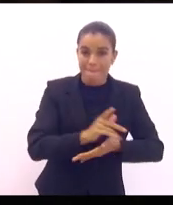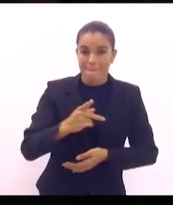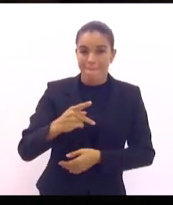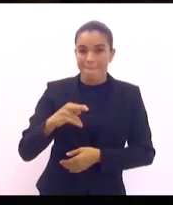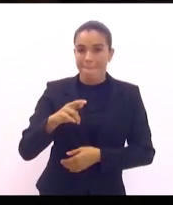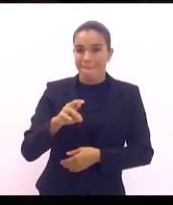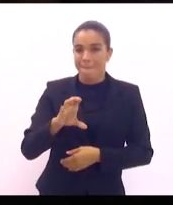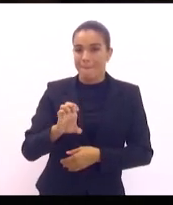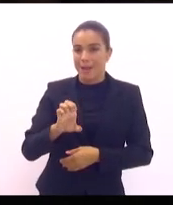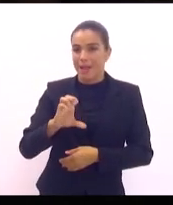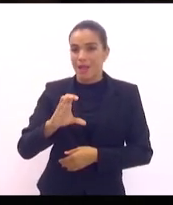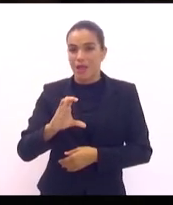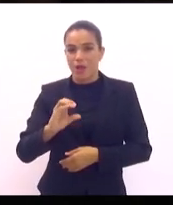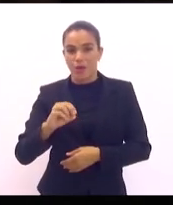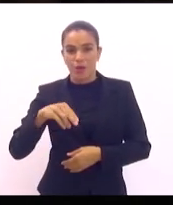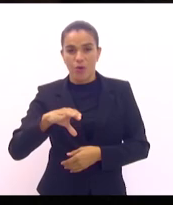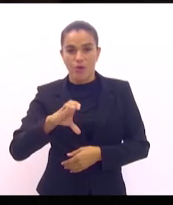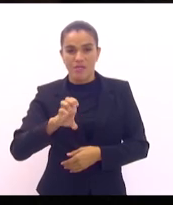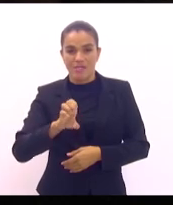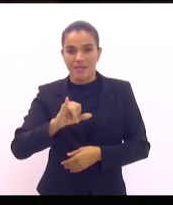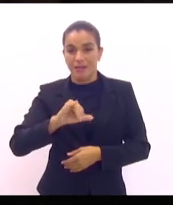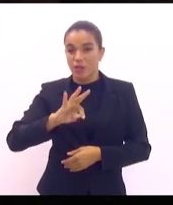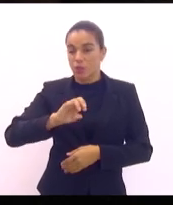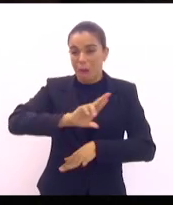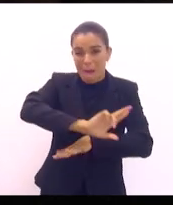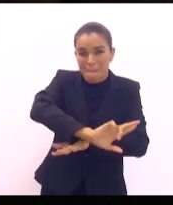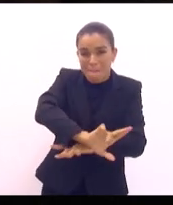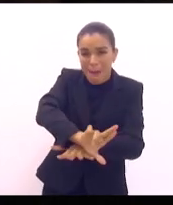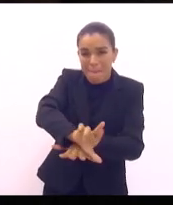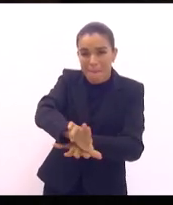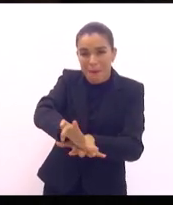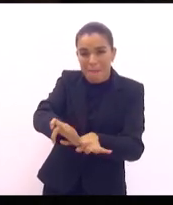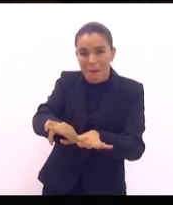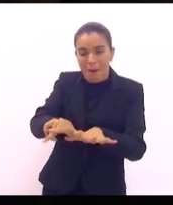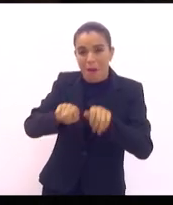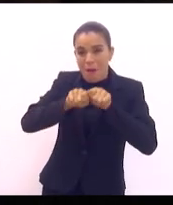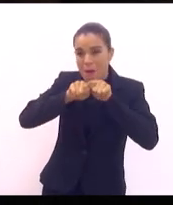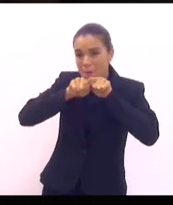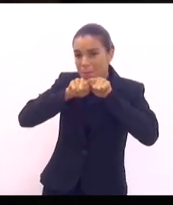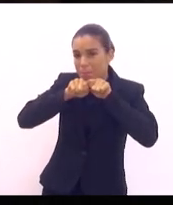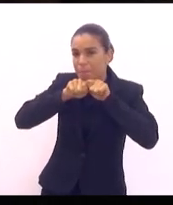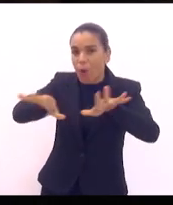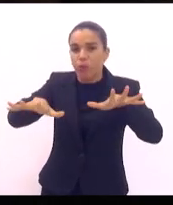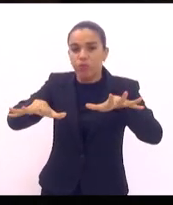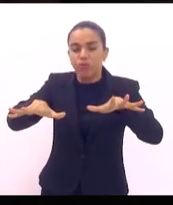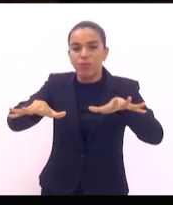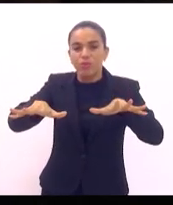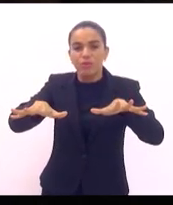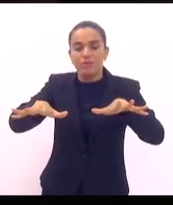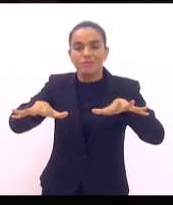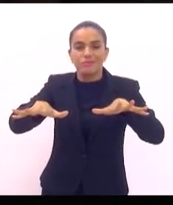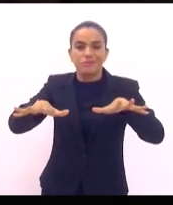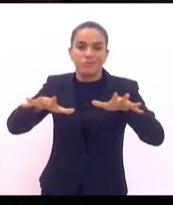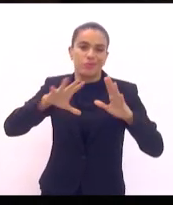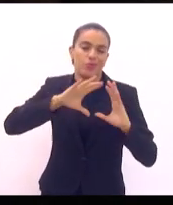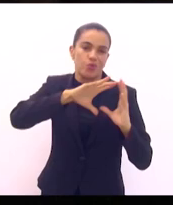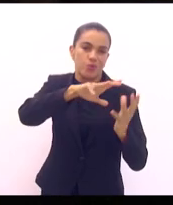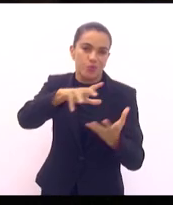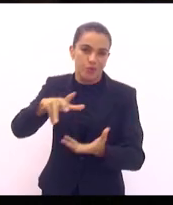de todas as ordens se espalha violentamente no mundo.